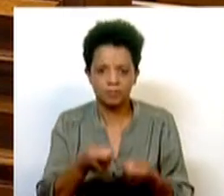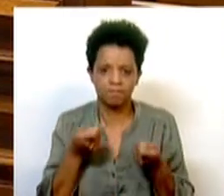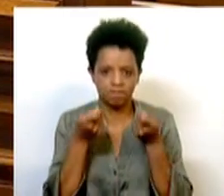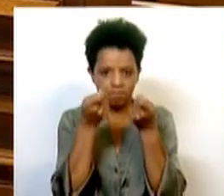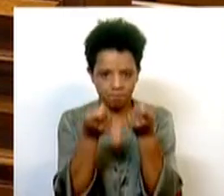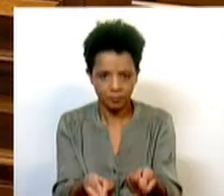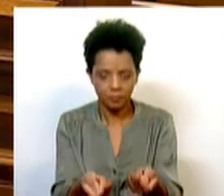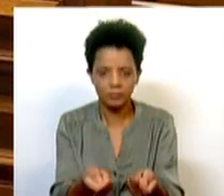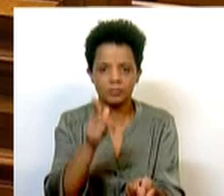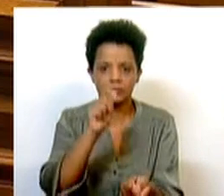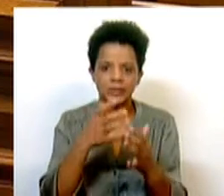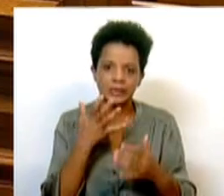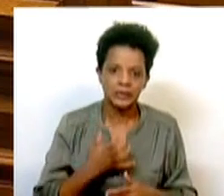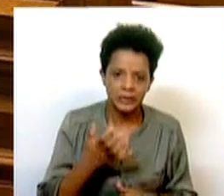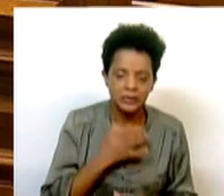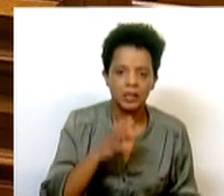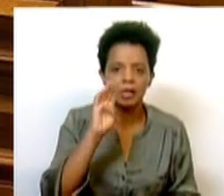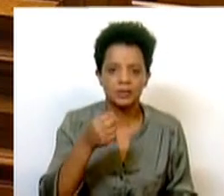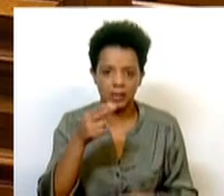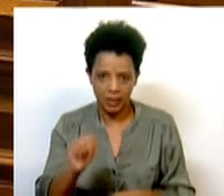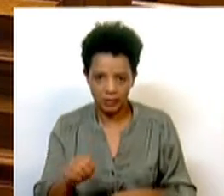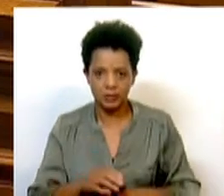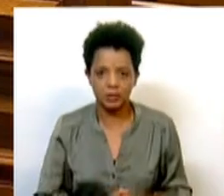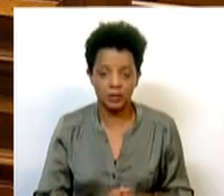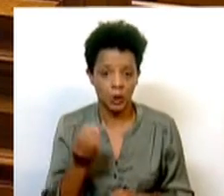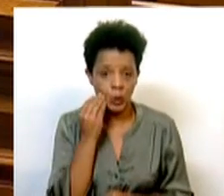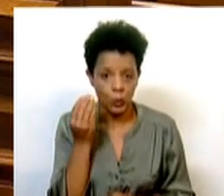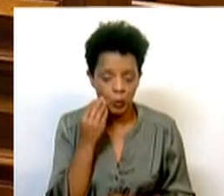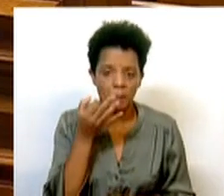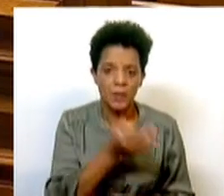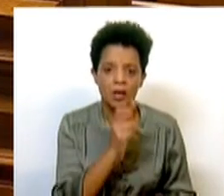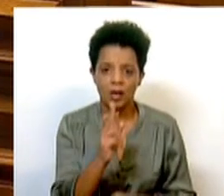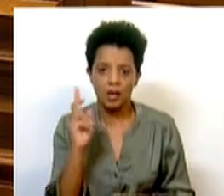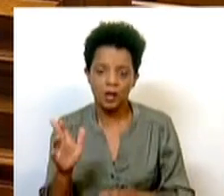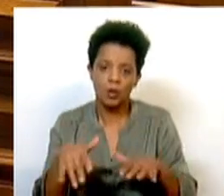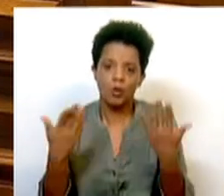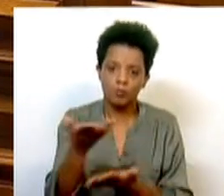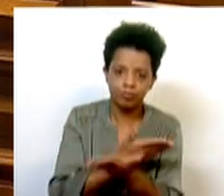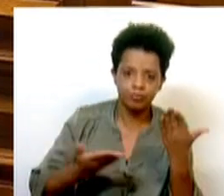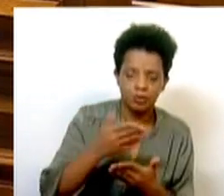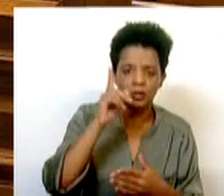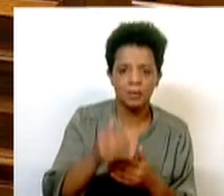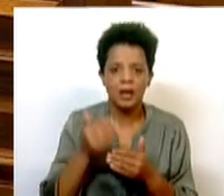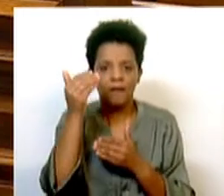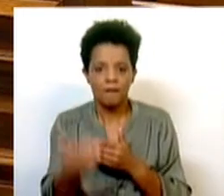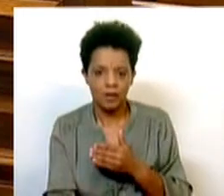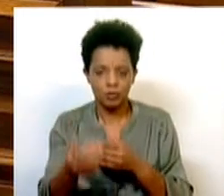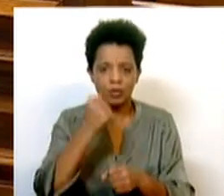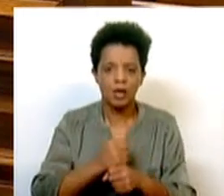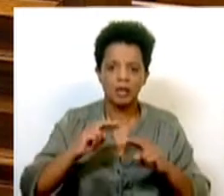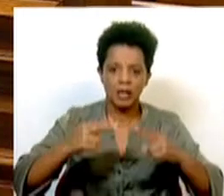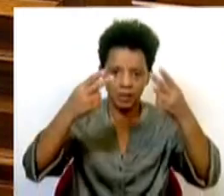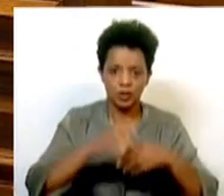financiar e para salvaguardar o SNS, através do PRR ou da negociação e dos avanços nas